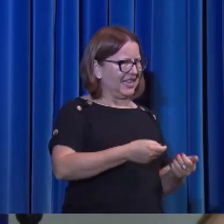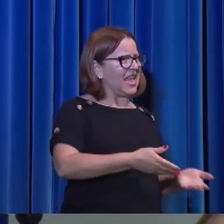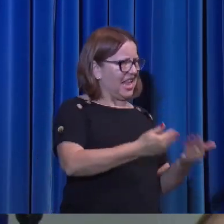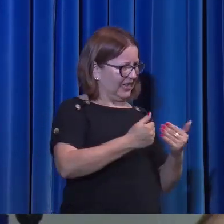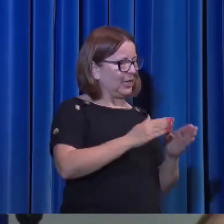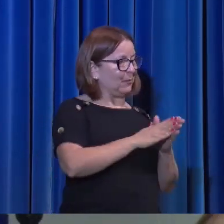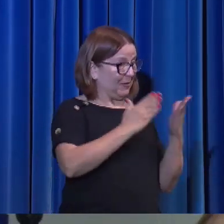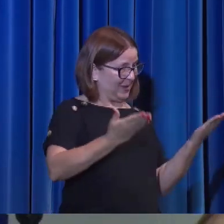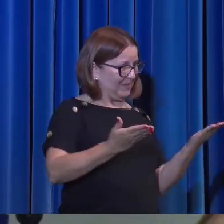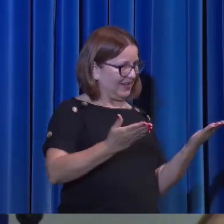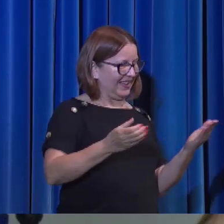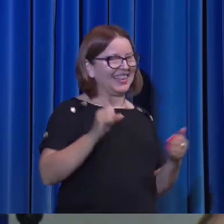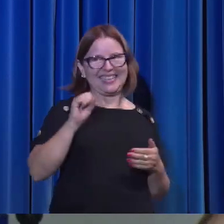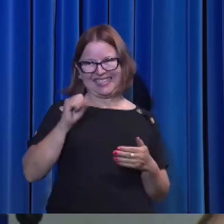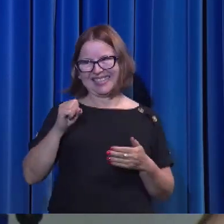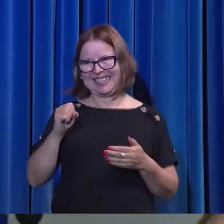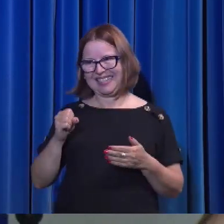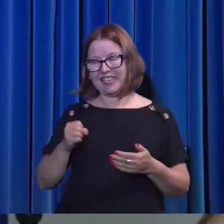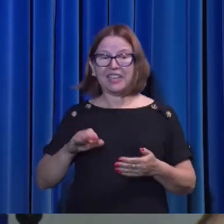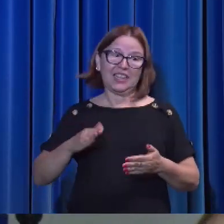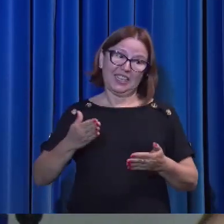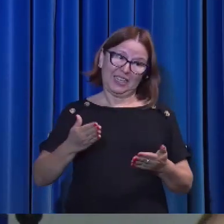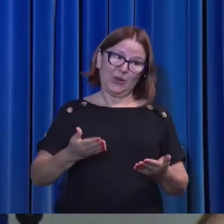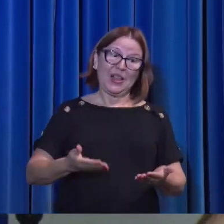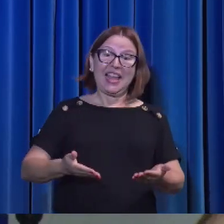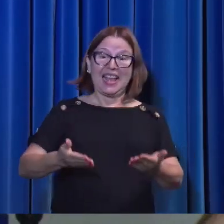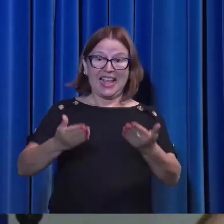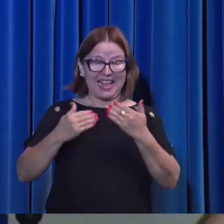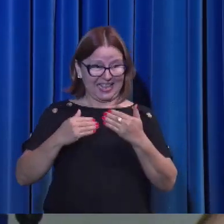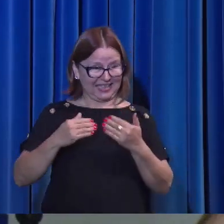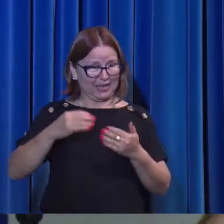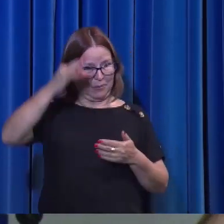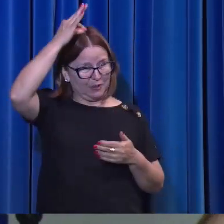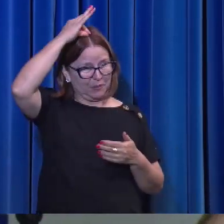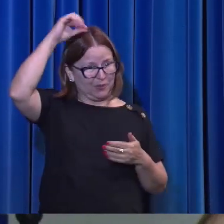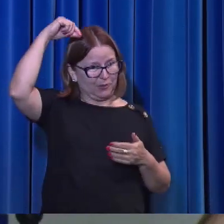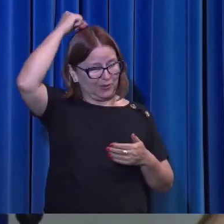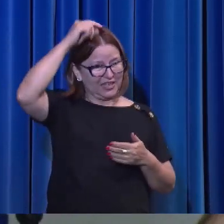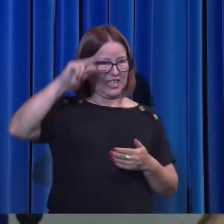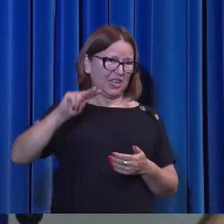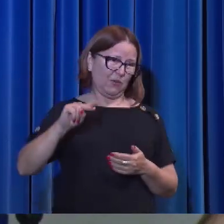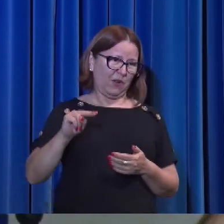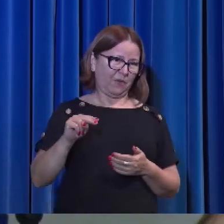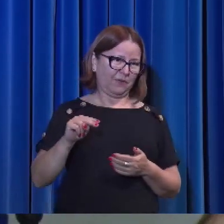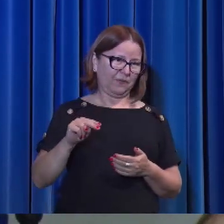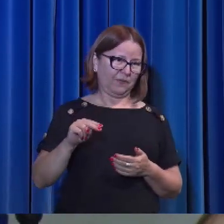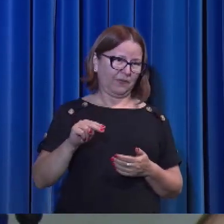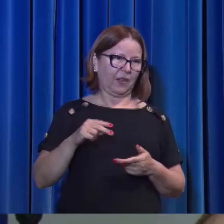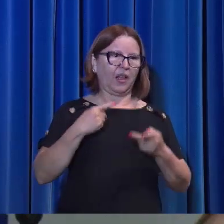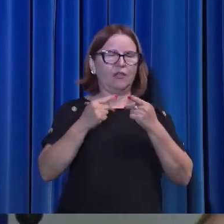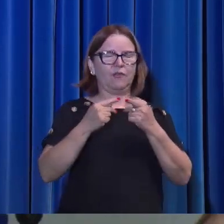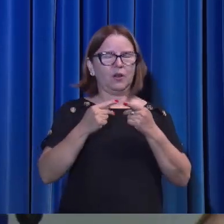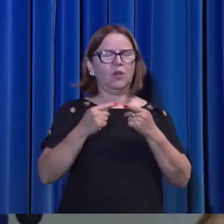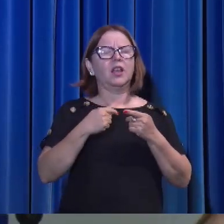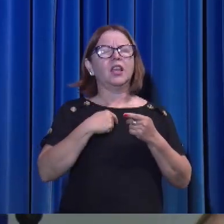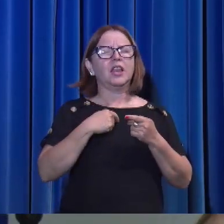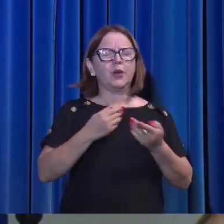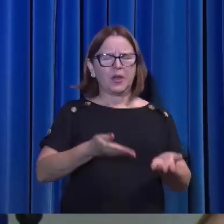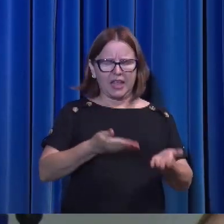Disse, eu recebi. Então, receba o Espírito Santo como você recebeu a Bíblia. Ele só fez assim, eu recebo o Espírito Santo.